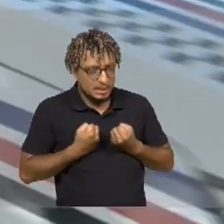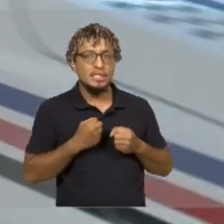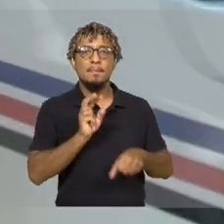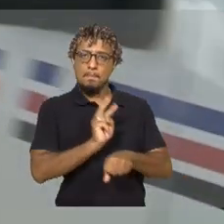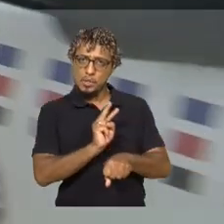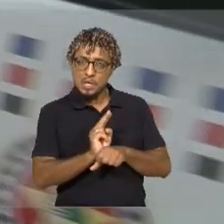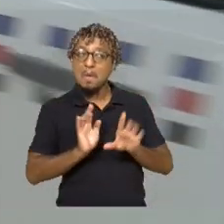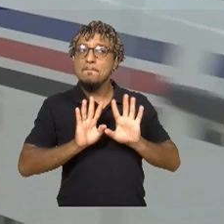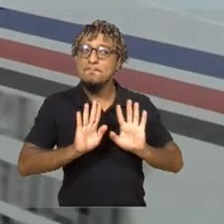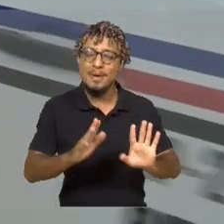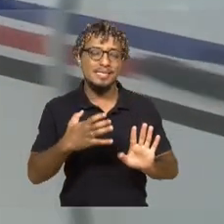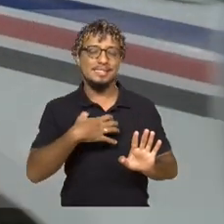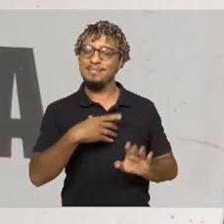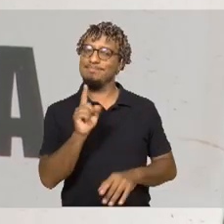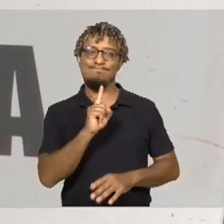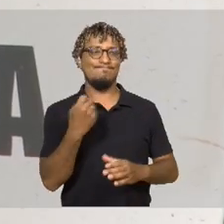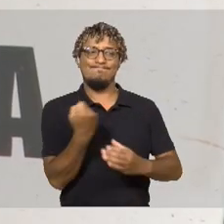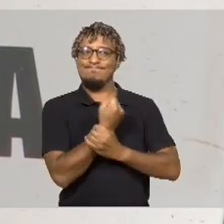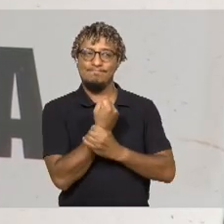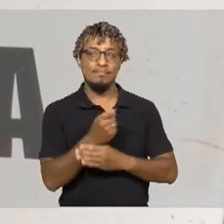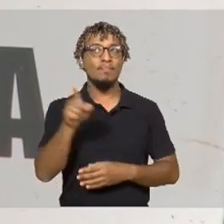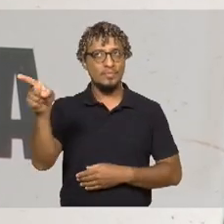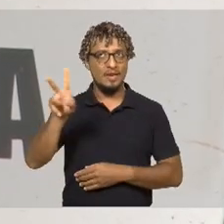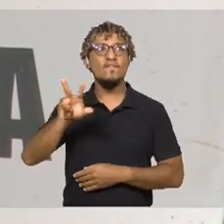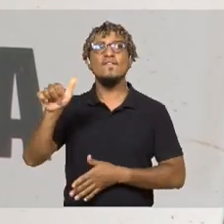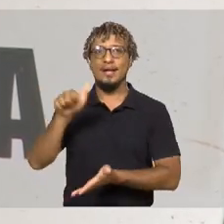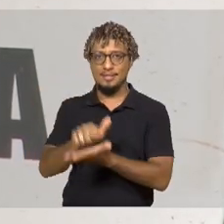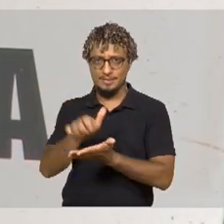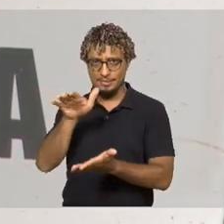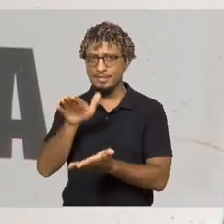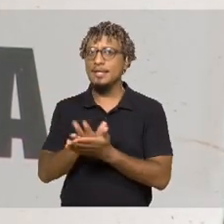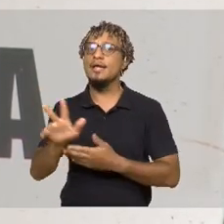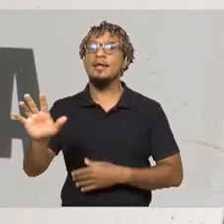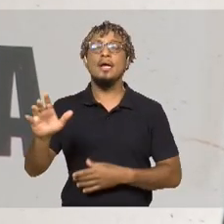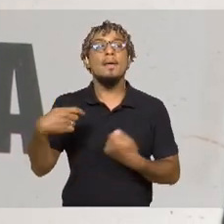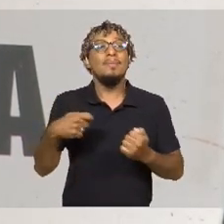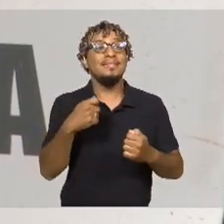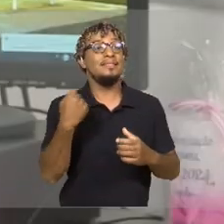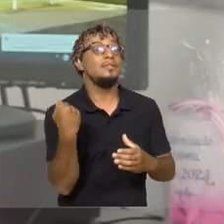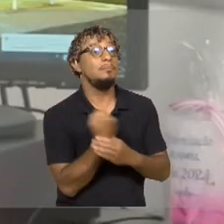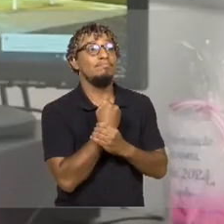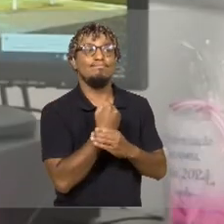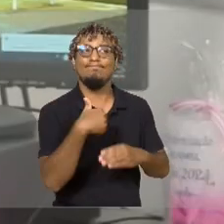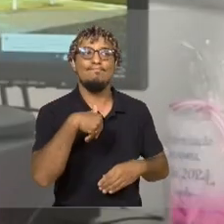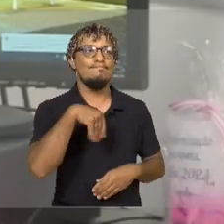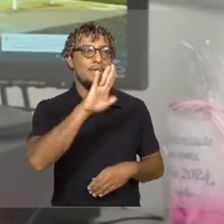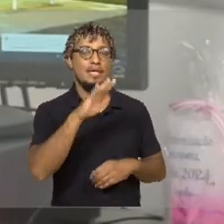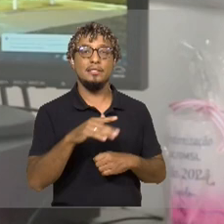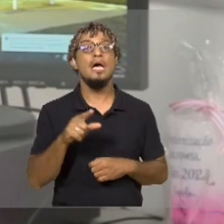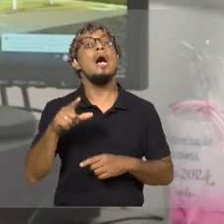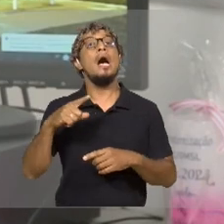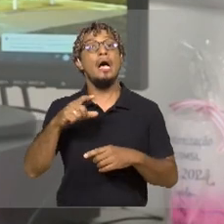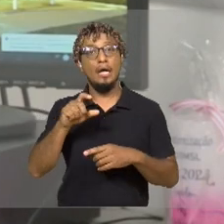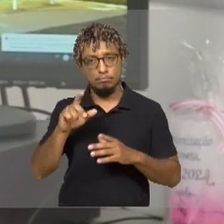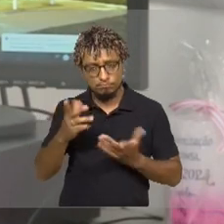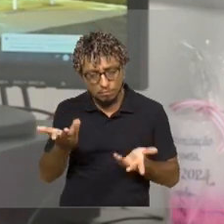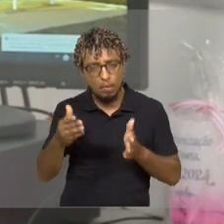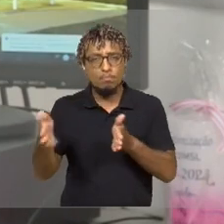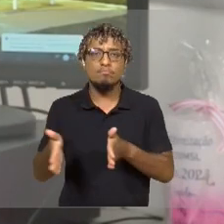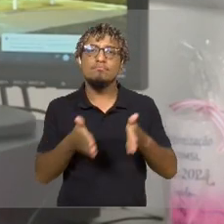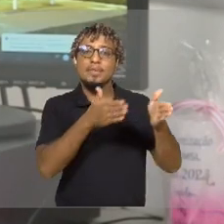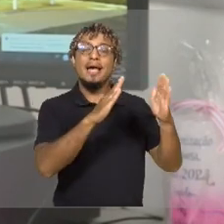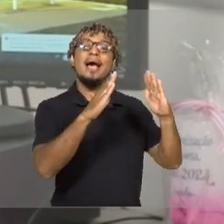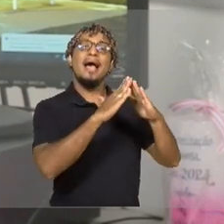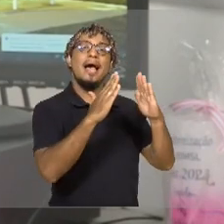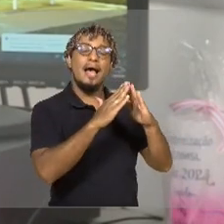a medida protetiva eu não me sinto segura. Ele vai fazer alguma coisa. Eu preciso de um abrigamento maior. A essa mulher é encaminhada para a